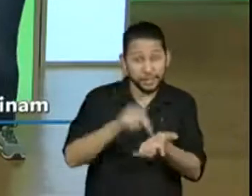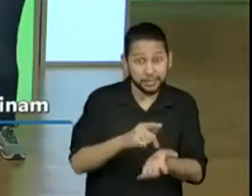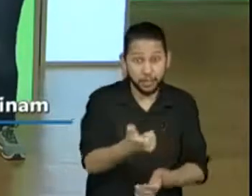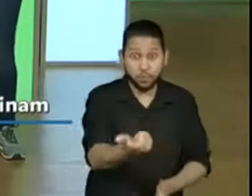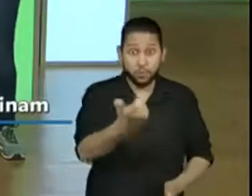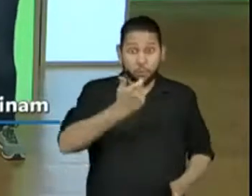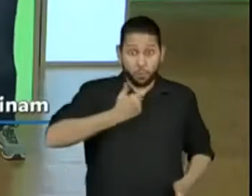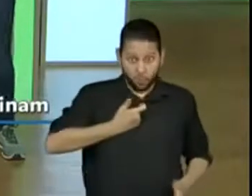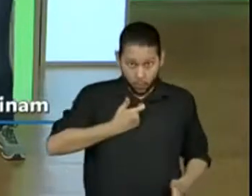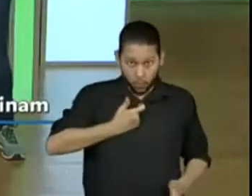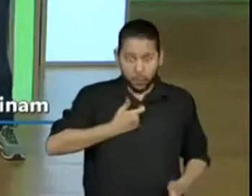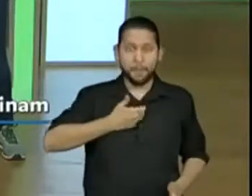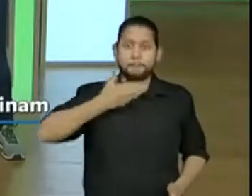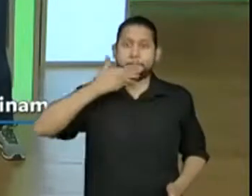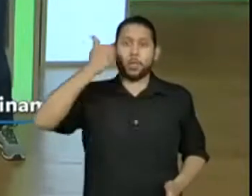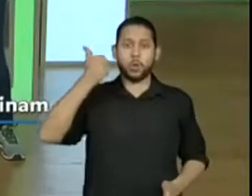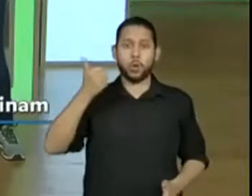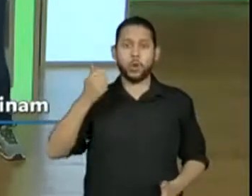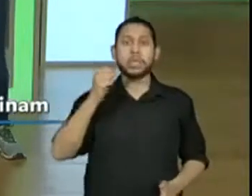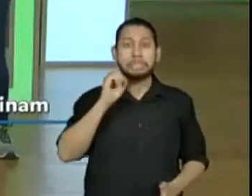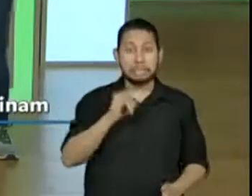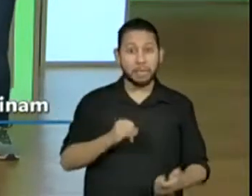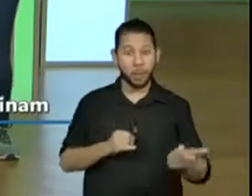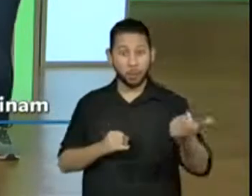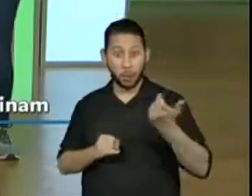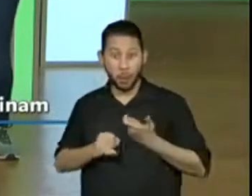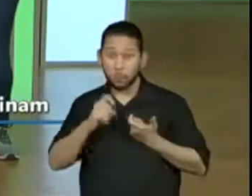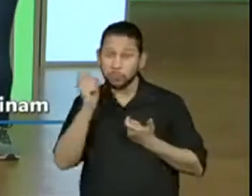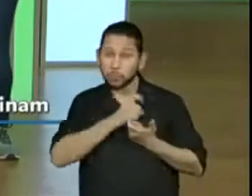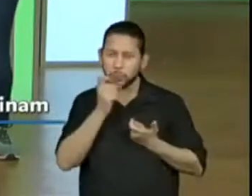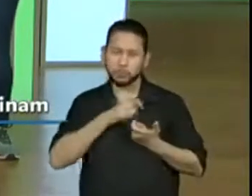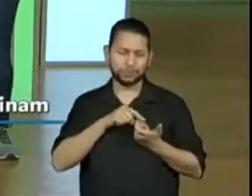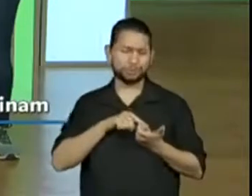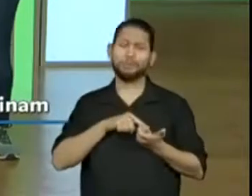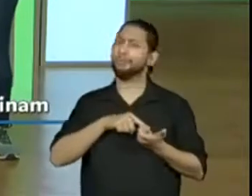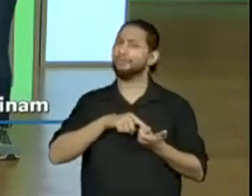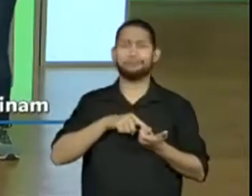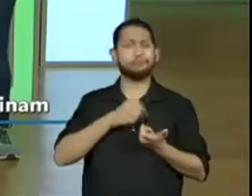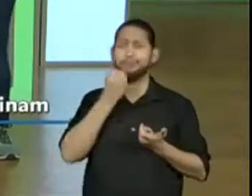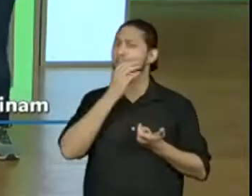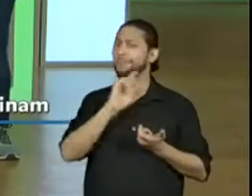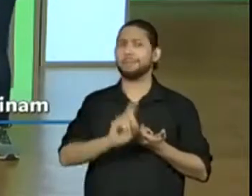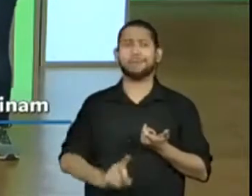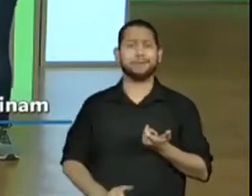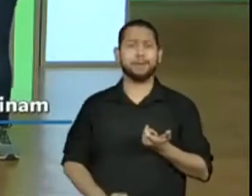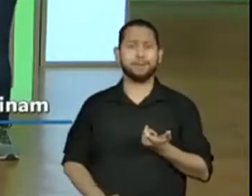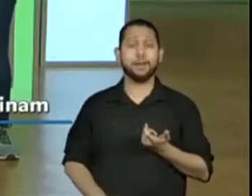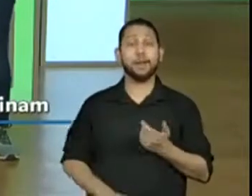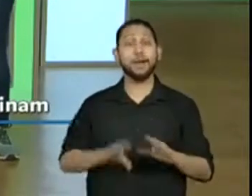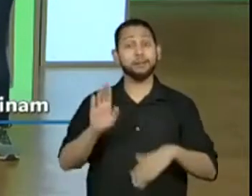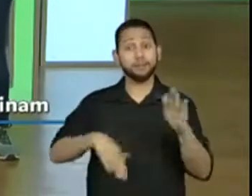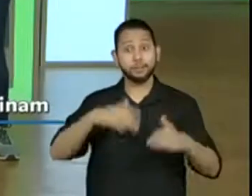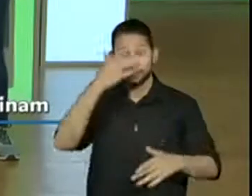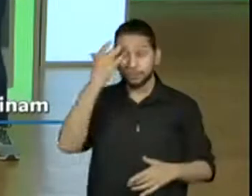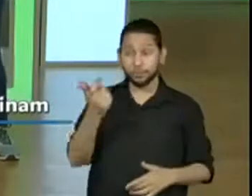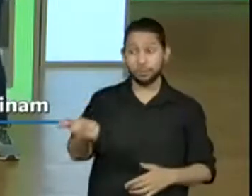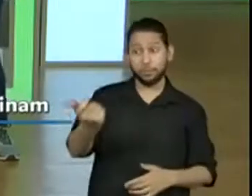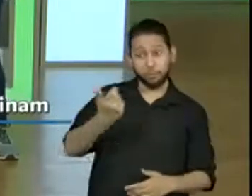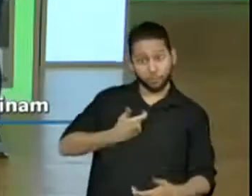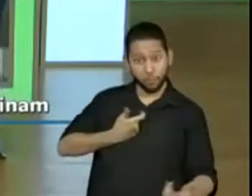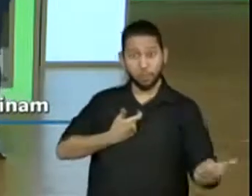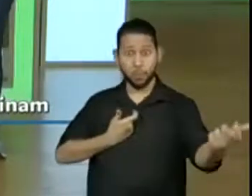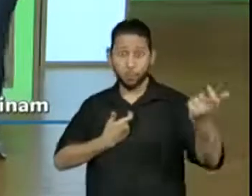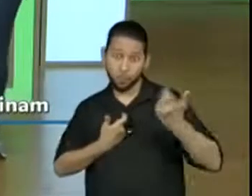verdade vale, é melhor sofrer com a verdade do que viver numa mentira, Olha, só devemos ser políticos no bom